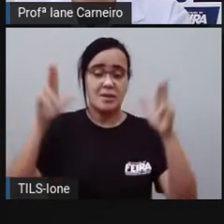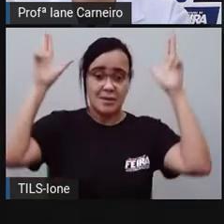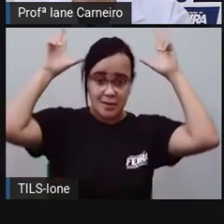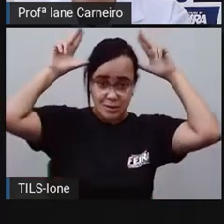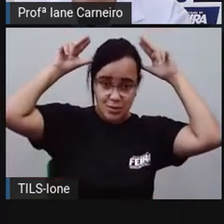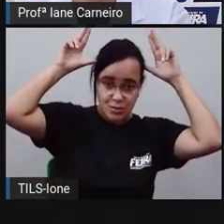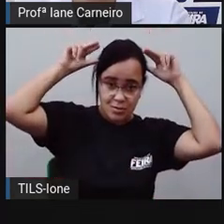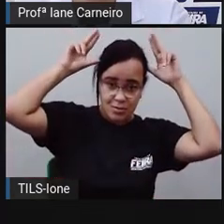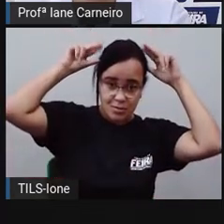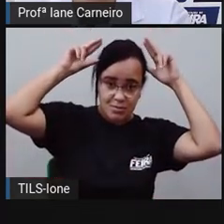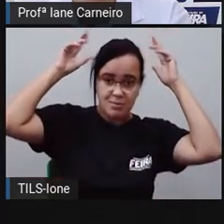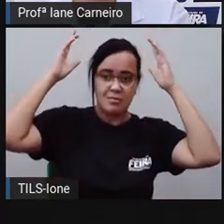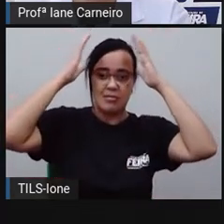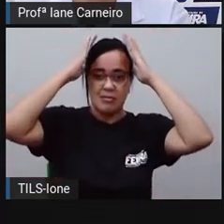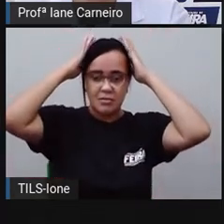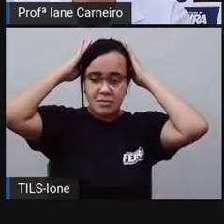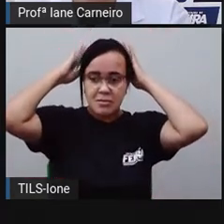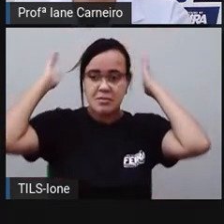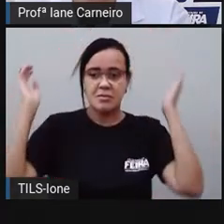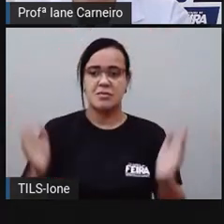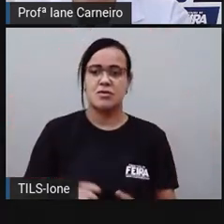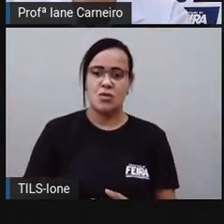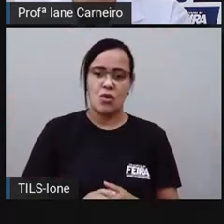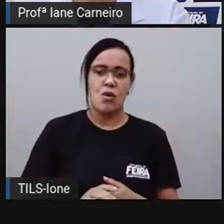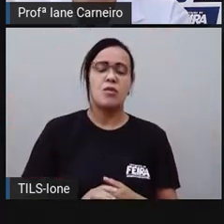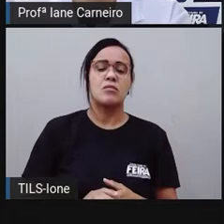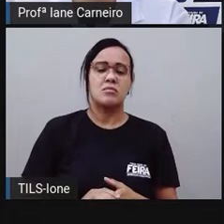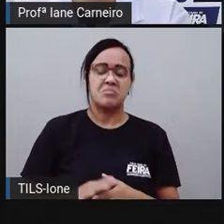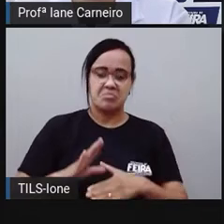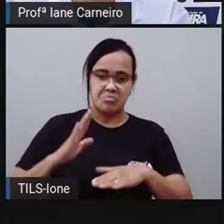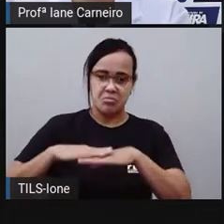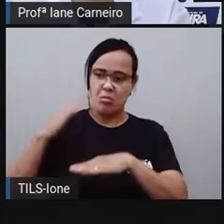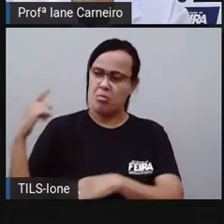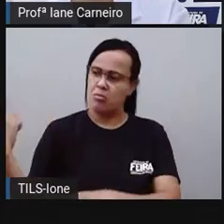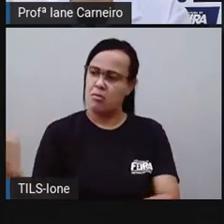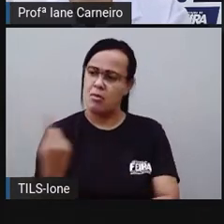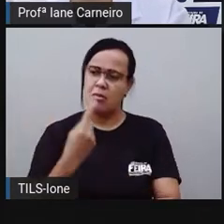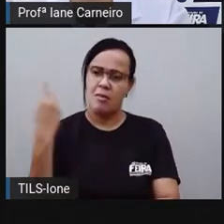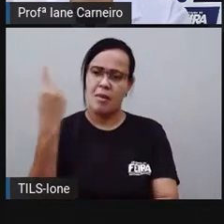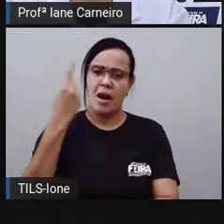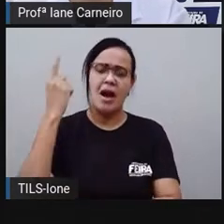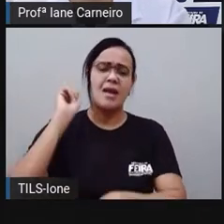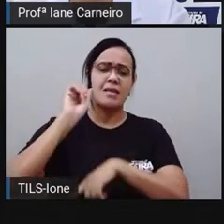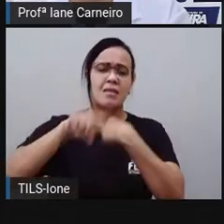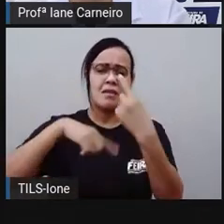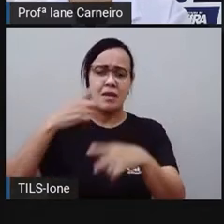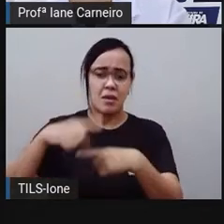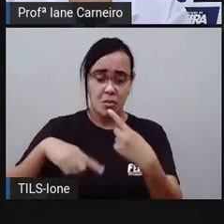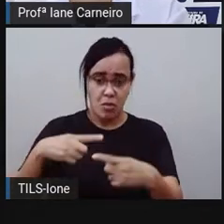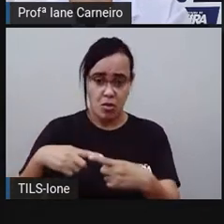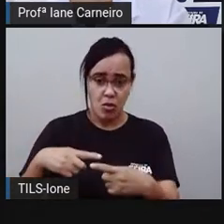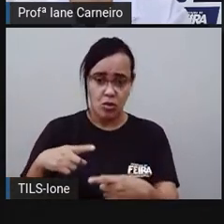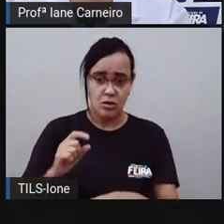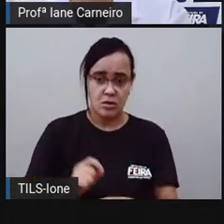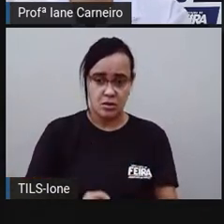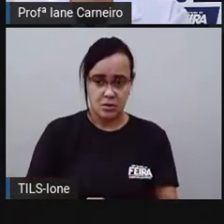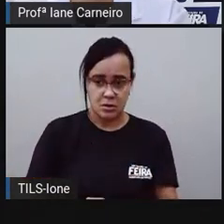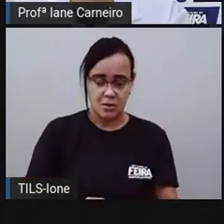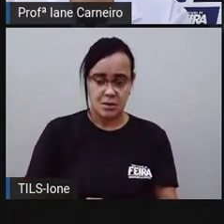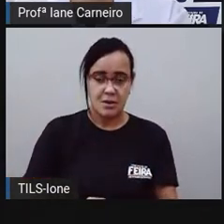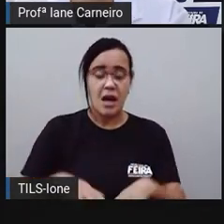vou deixar ele aqui. Ó, do cavalo, que é o mais alto. E depois, a